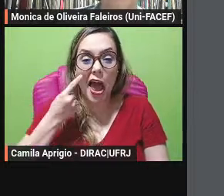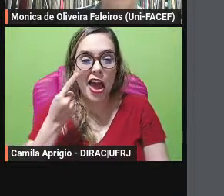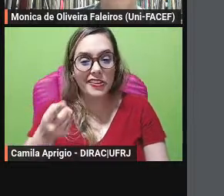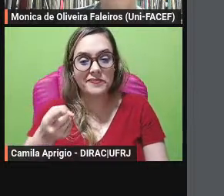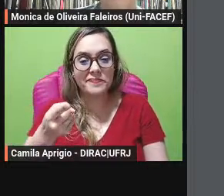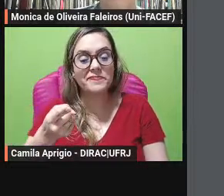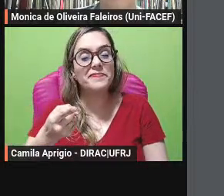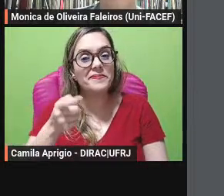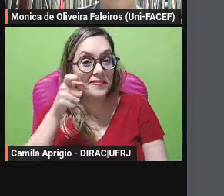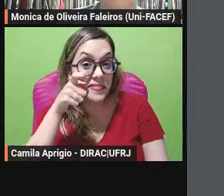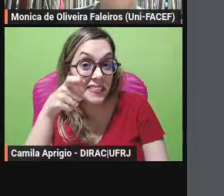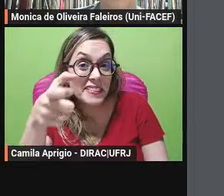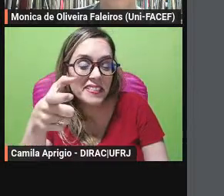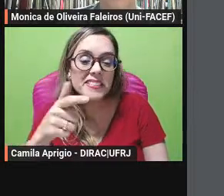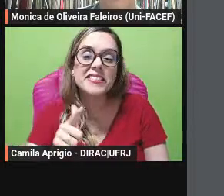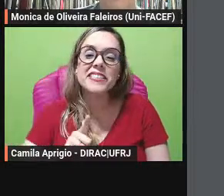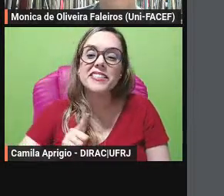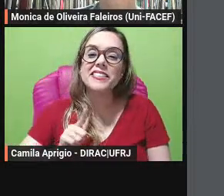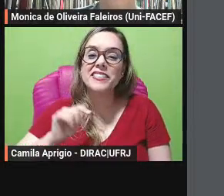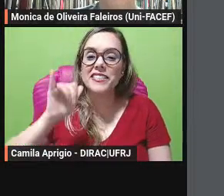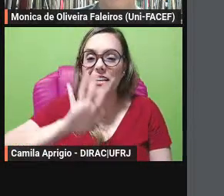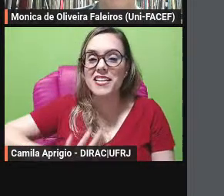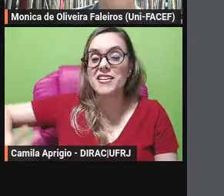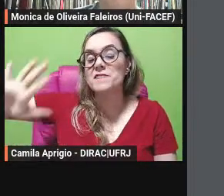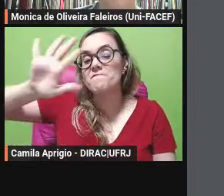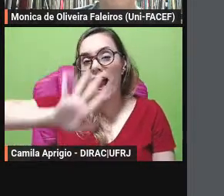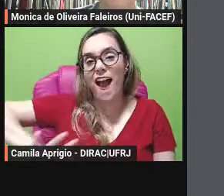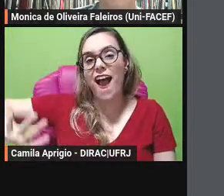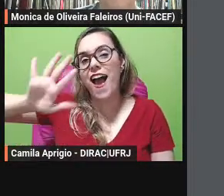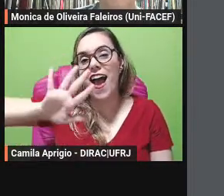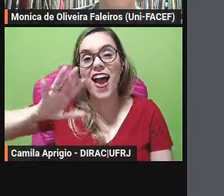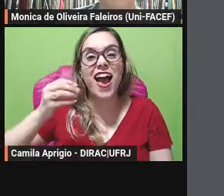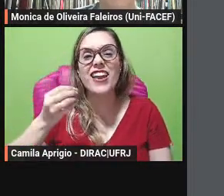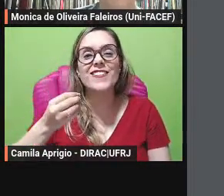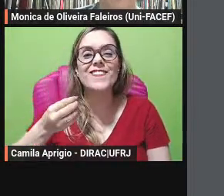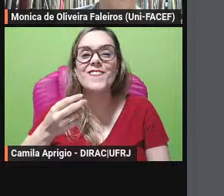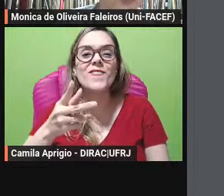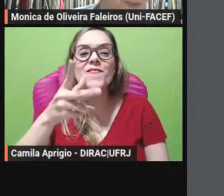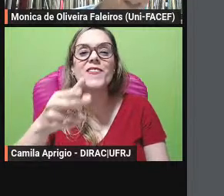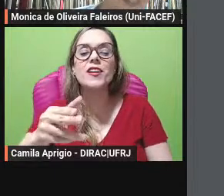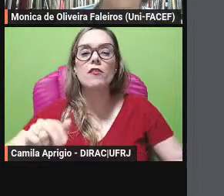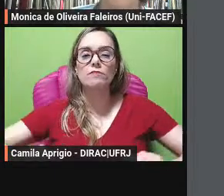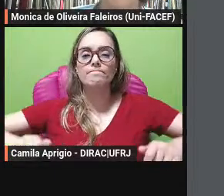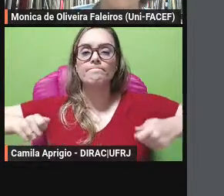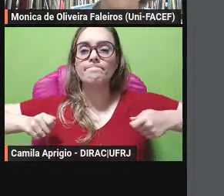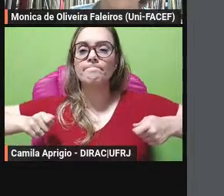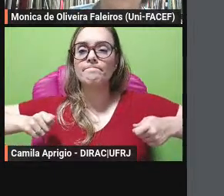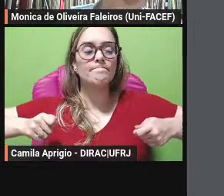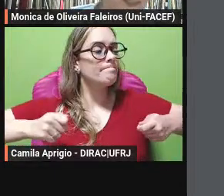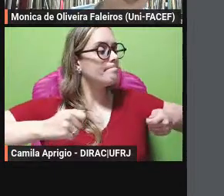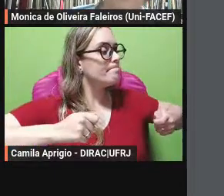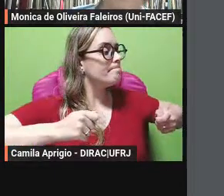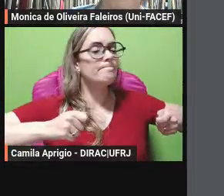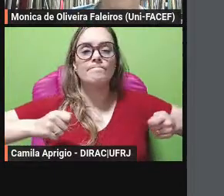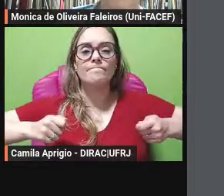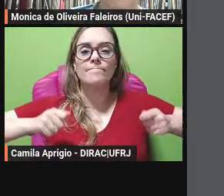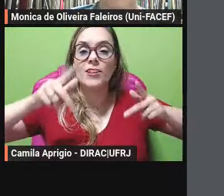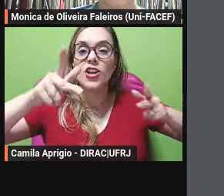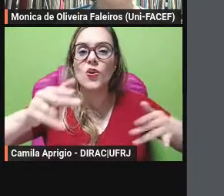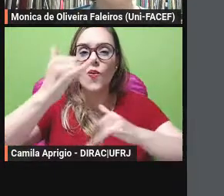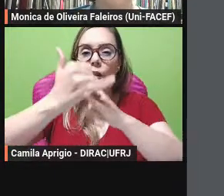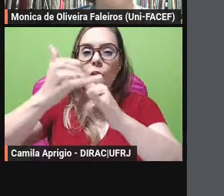os integrantes eles aparecem como naquela foto da polícia de frente de perfil é algo bastante